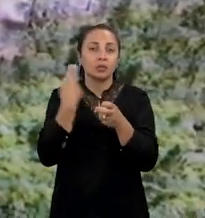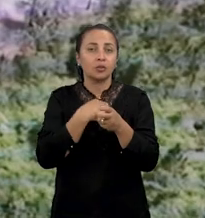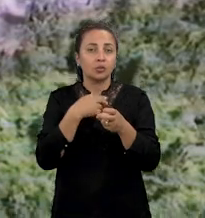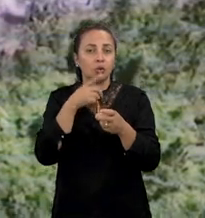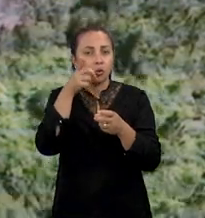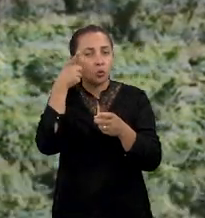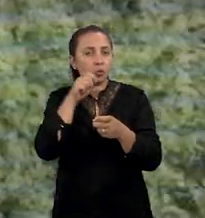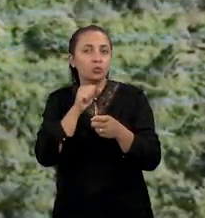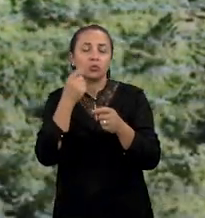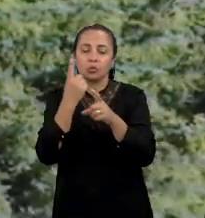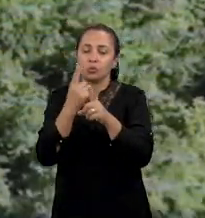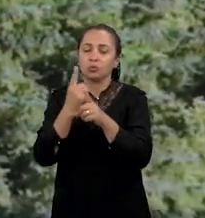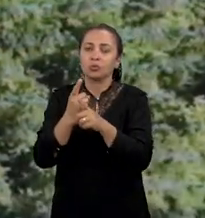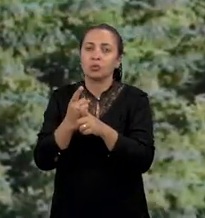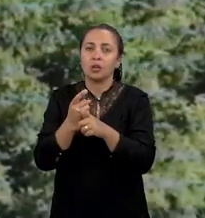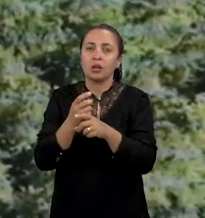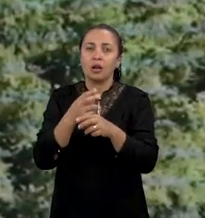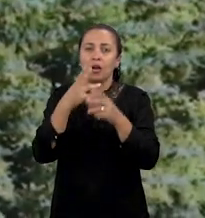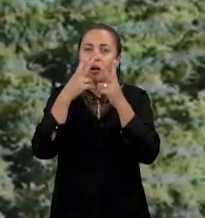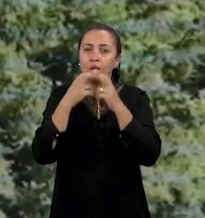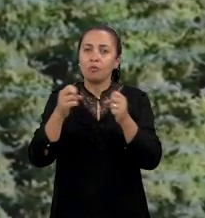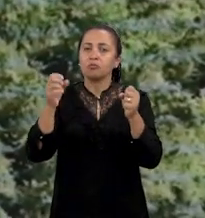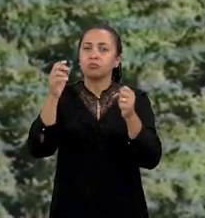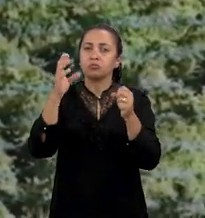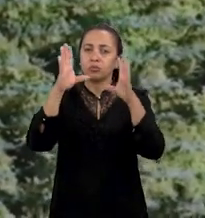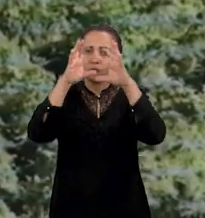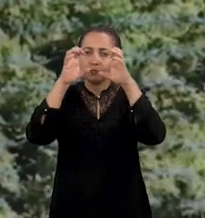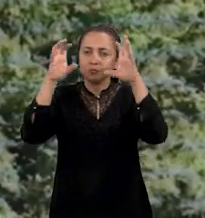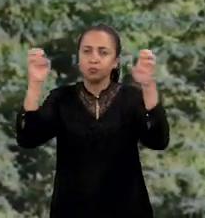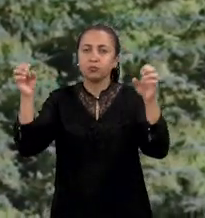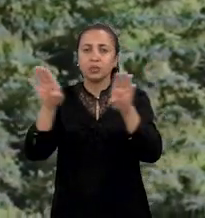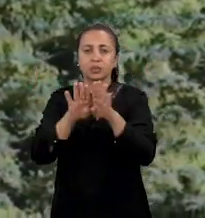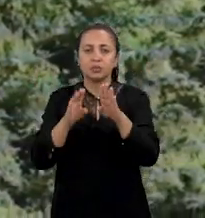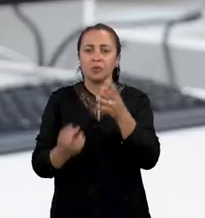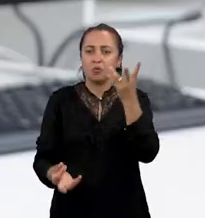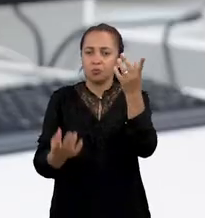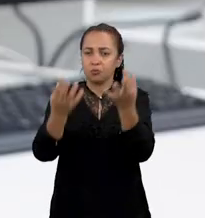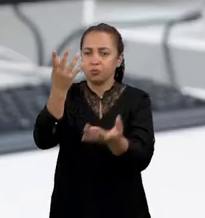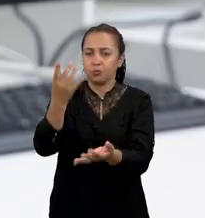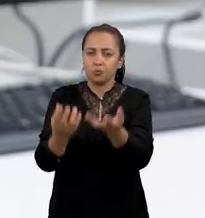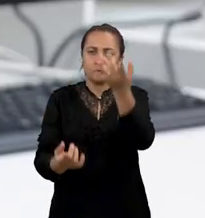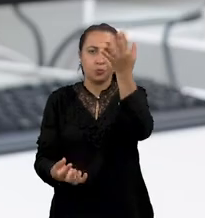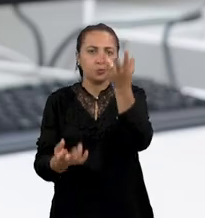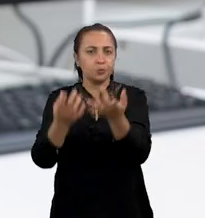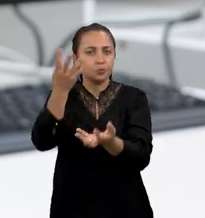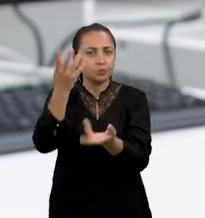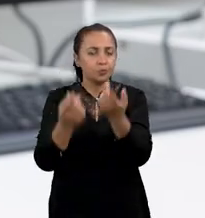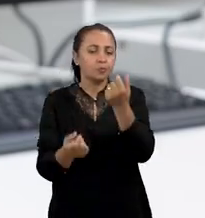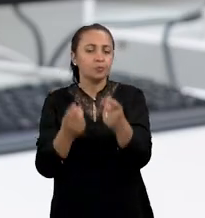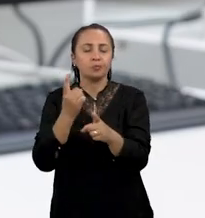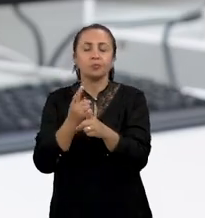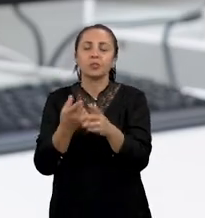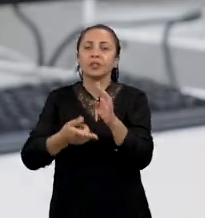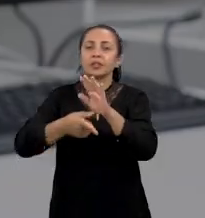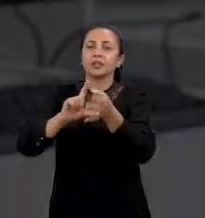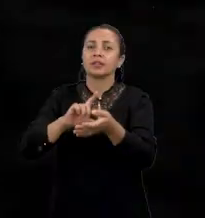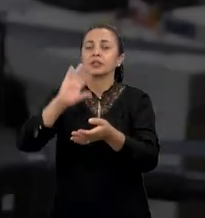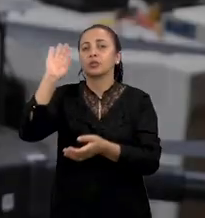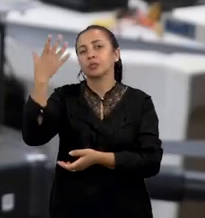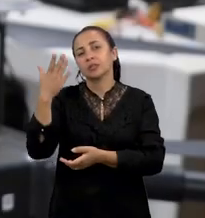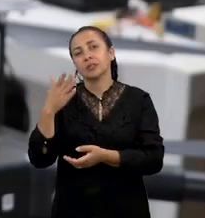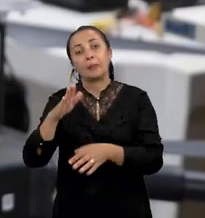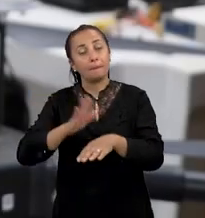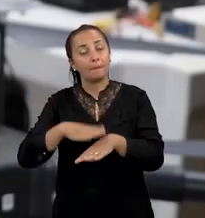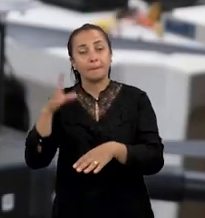Então, nós conseguimos detectar a fumaça e a chama e, assim, conseguir detectar o incêndio de forma precoce.